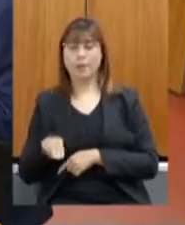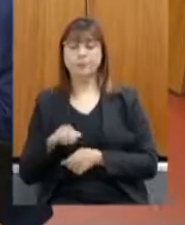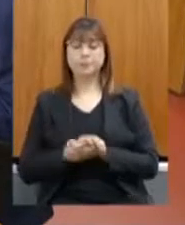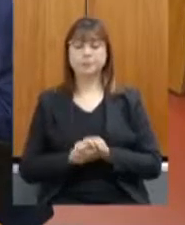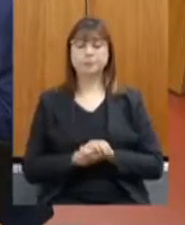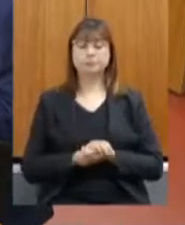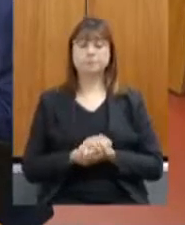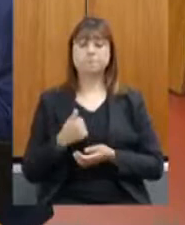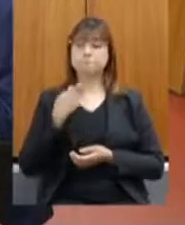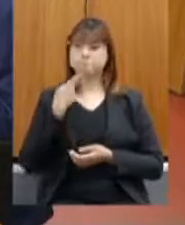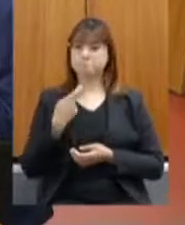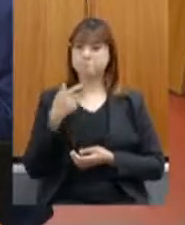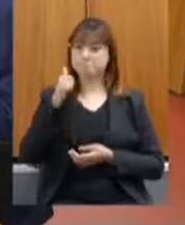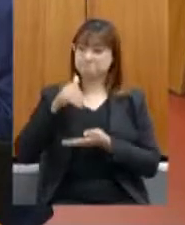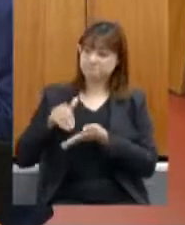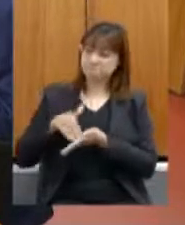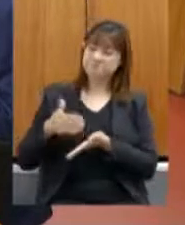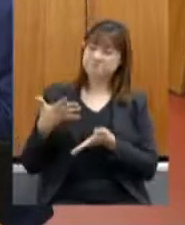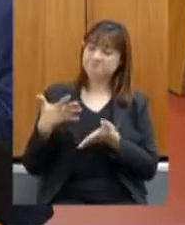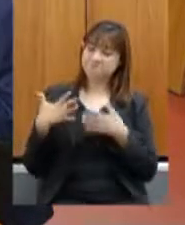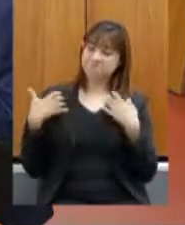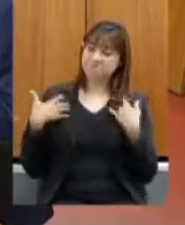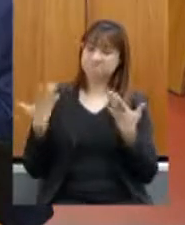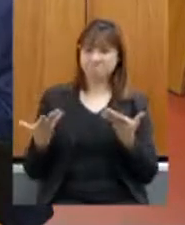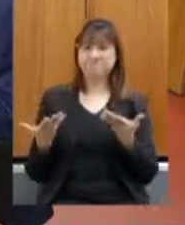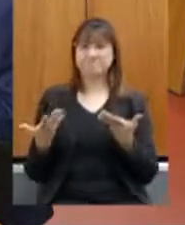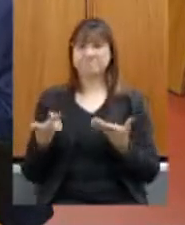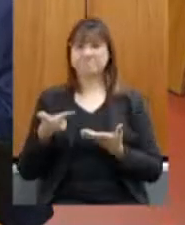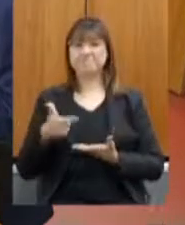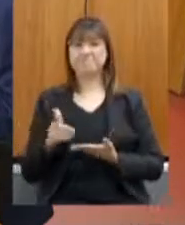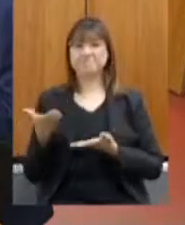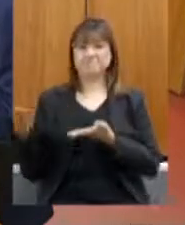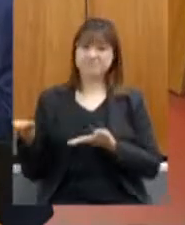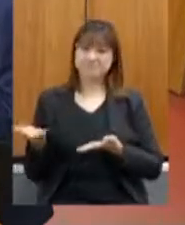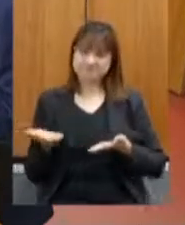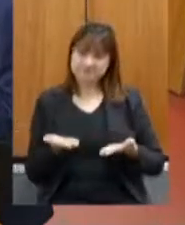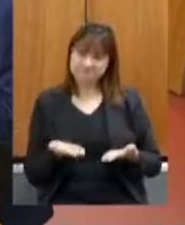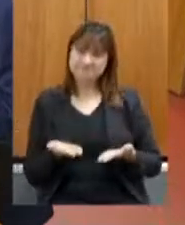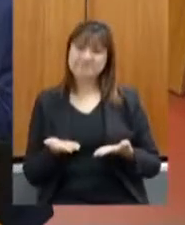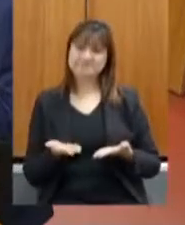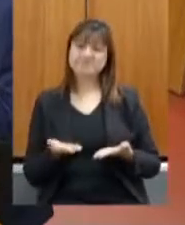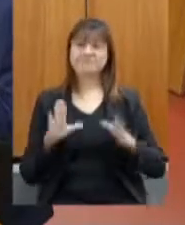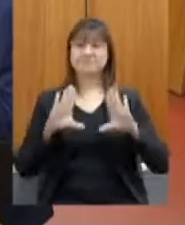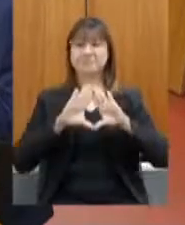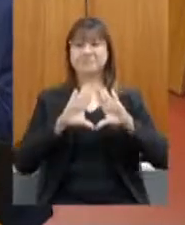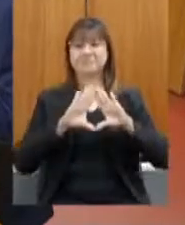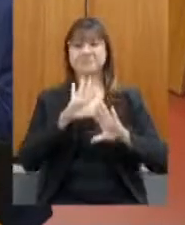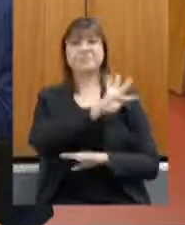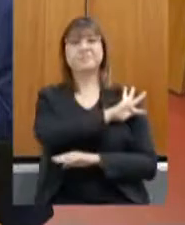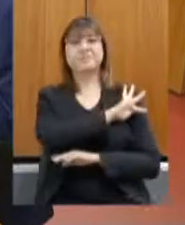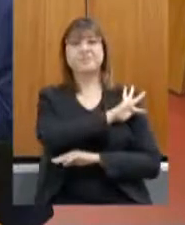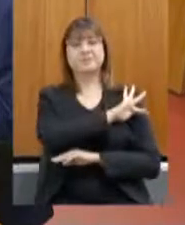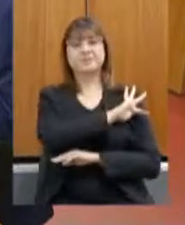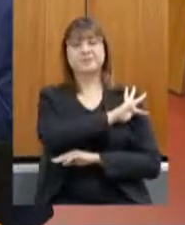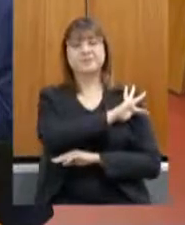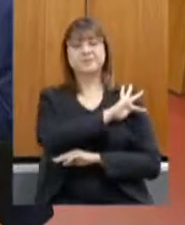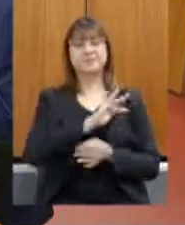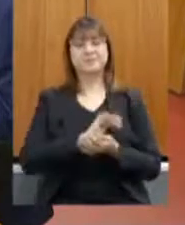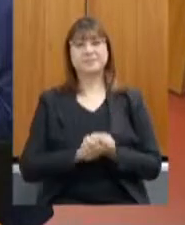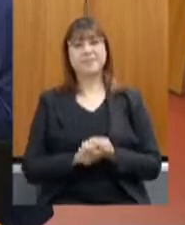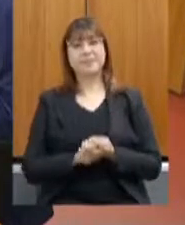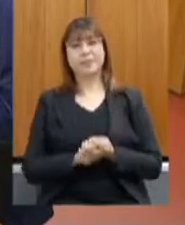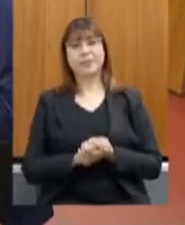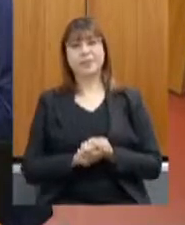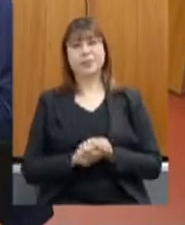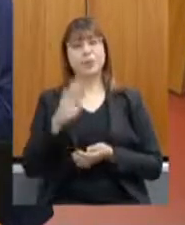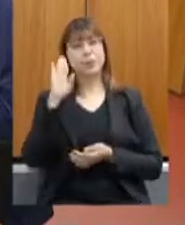secretária, da alegria de mais uma vez estar te recebendo na Assembleia, na Assembleia Fiscaliza, que veio realmente